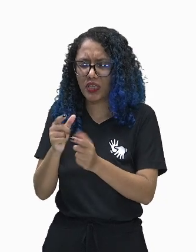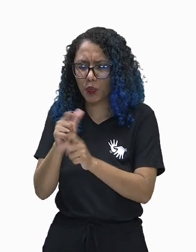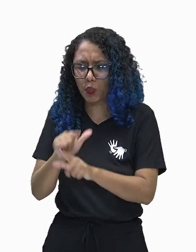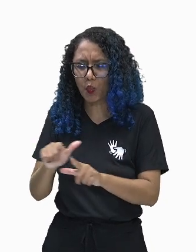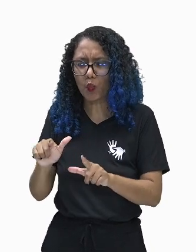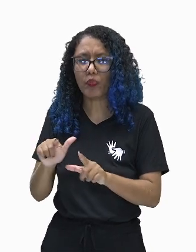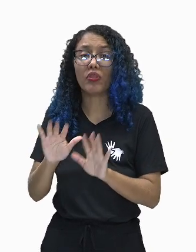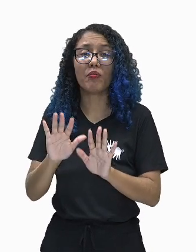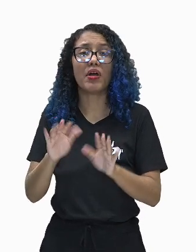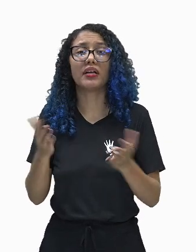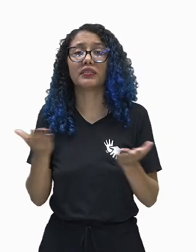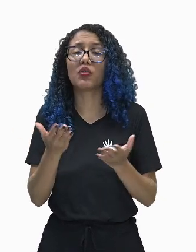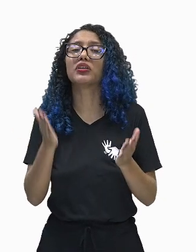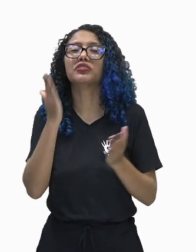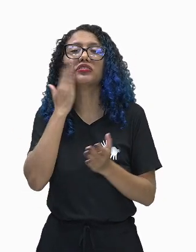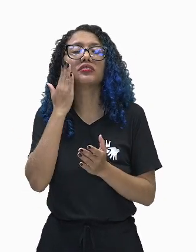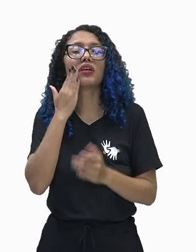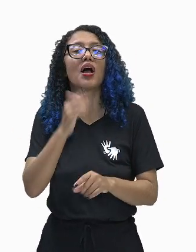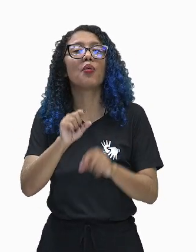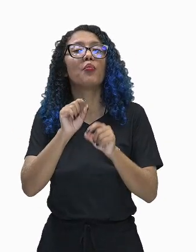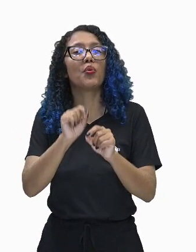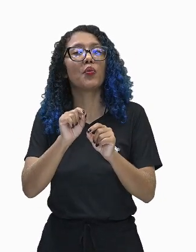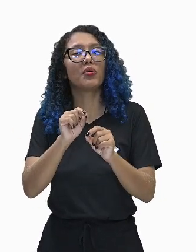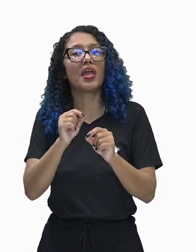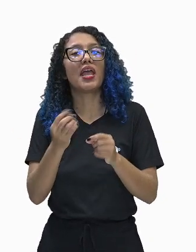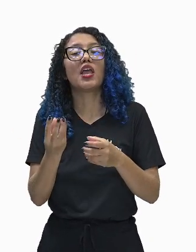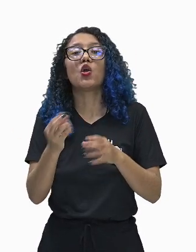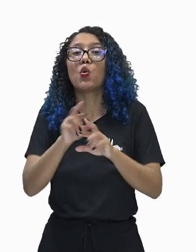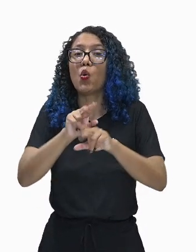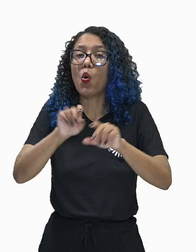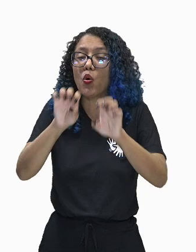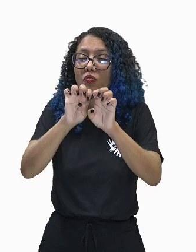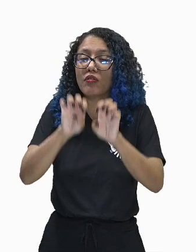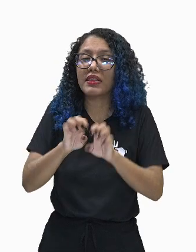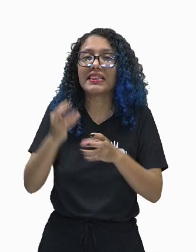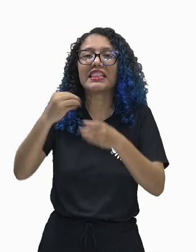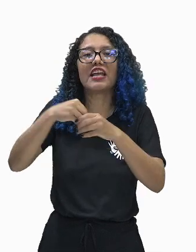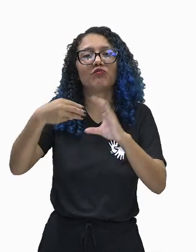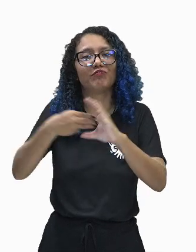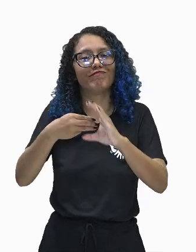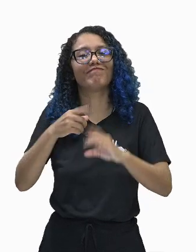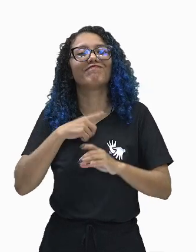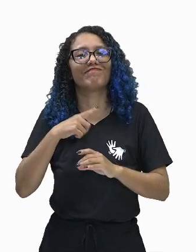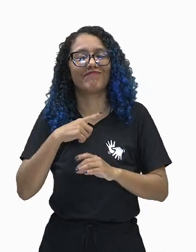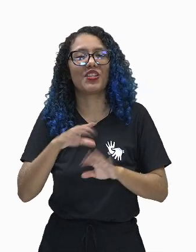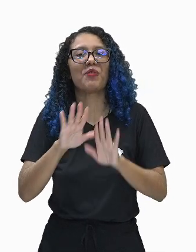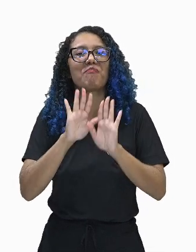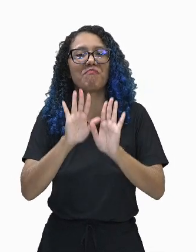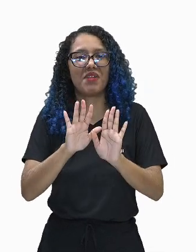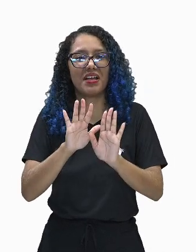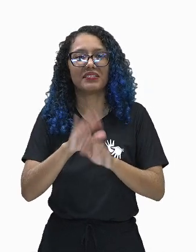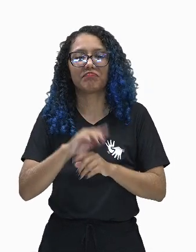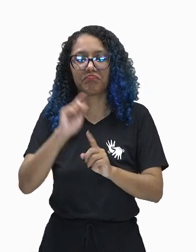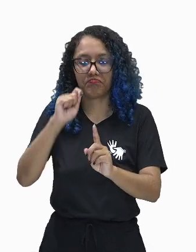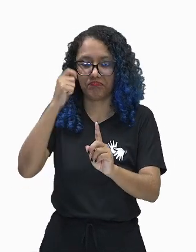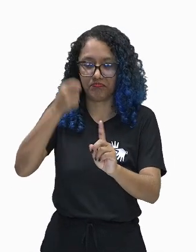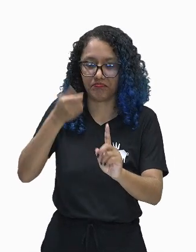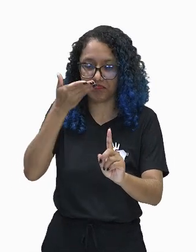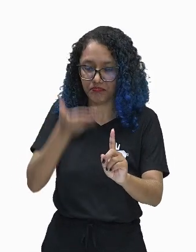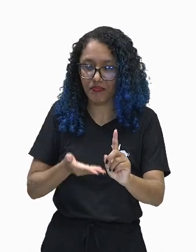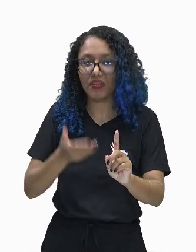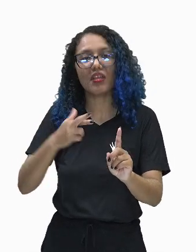sabemos que a célula possui estruturas dentro dela, mas damos ao mérito a descoberta de Robert Hooke